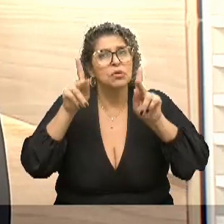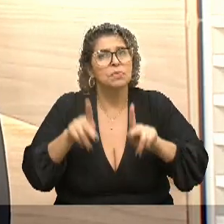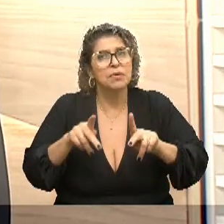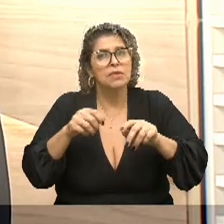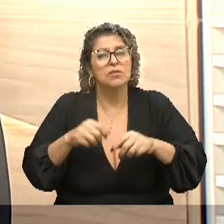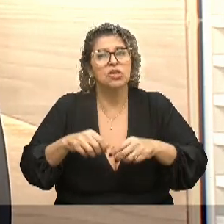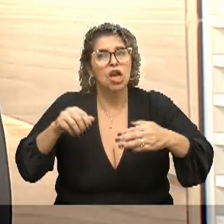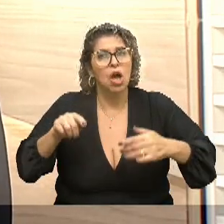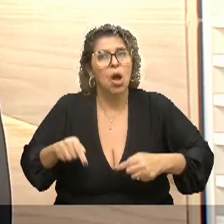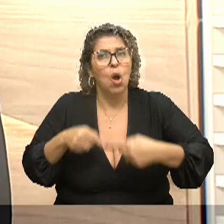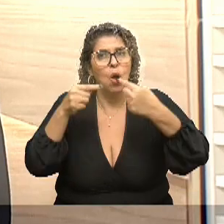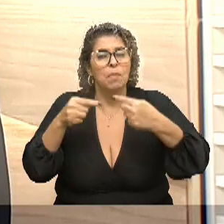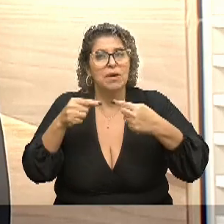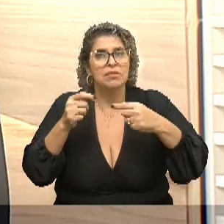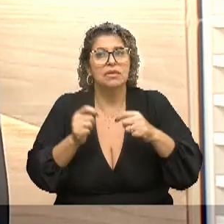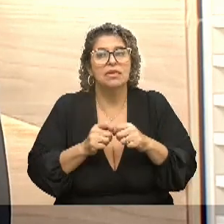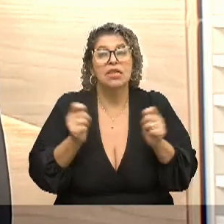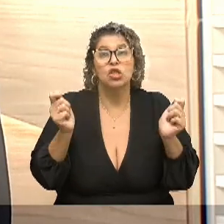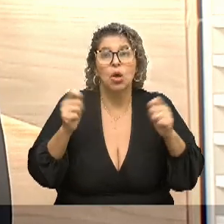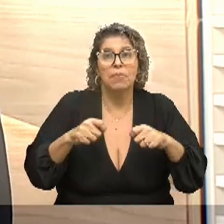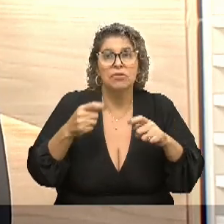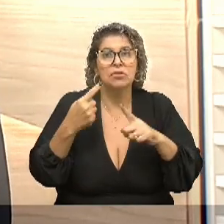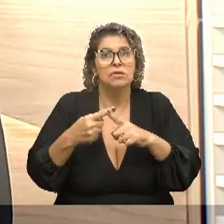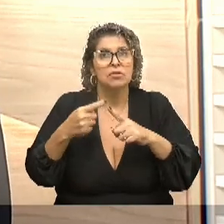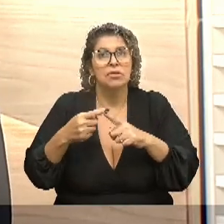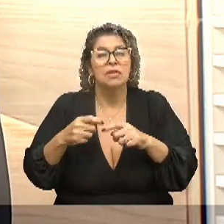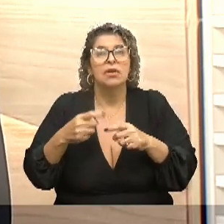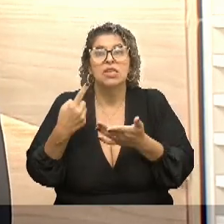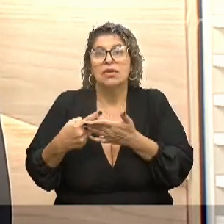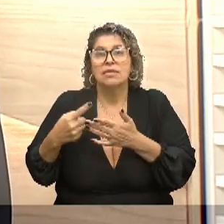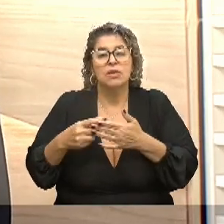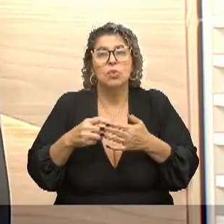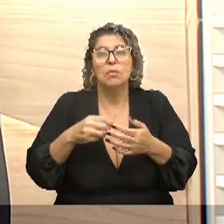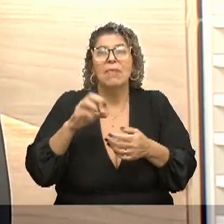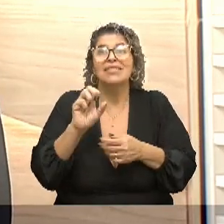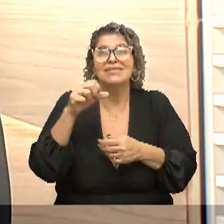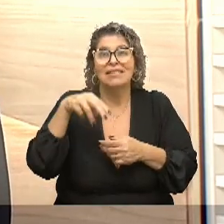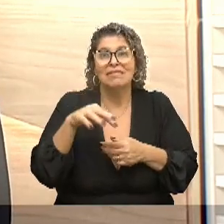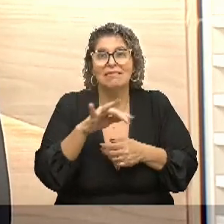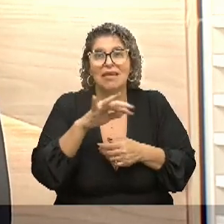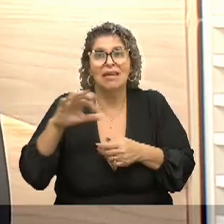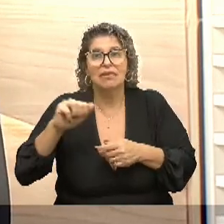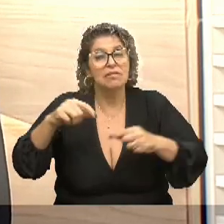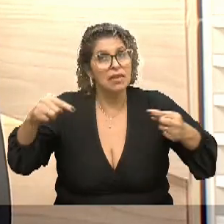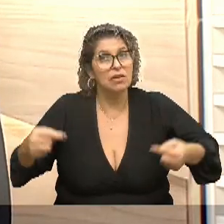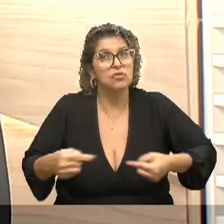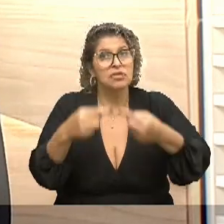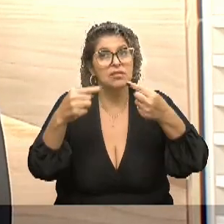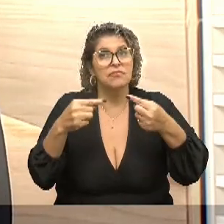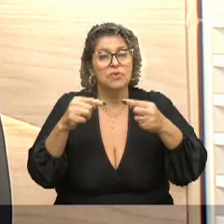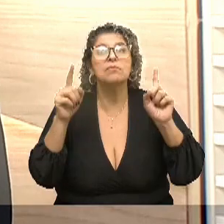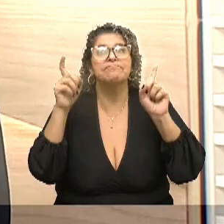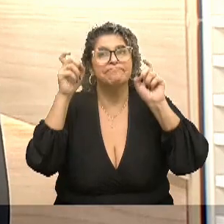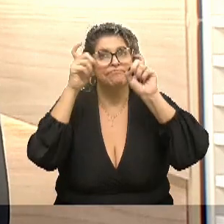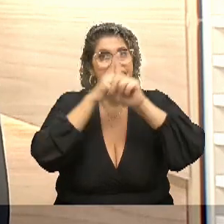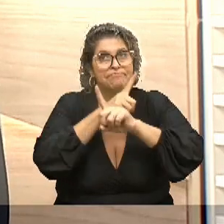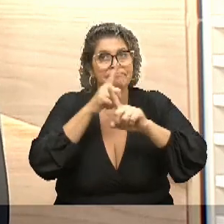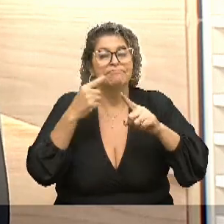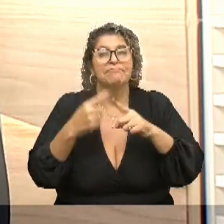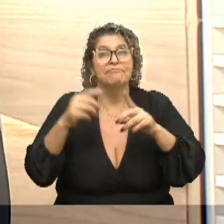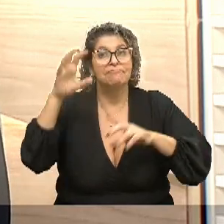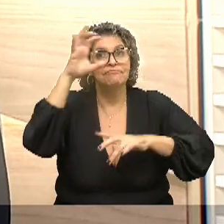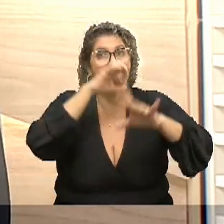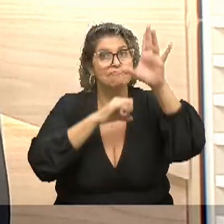combater esse capacitismo, e essa sentença. O autismo não é uma sentença, o autismo é um desafio, ele é difícil, a gente está